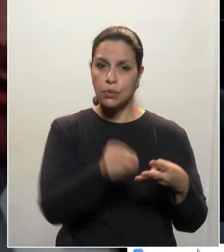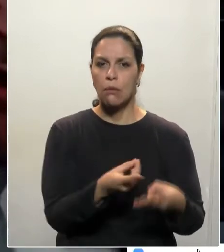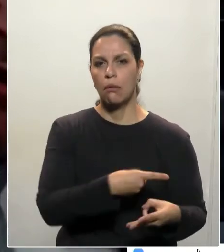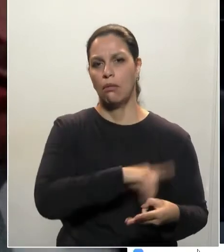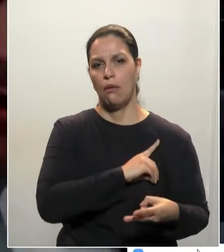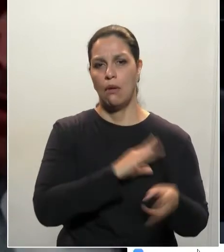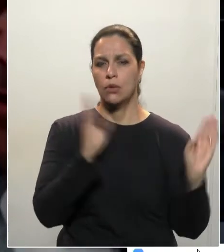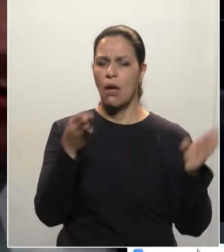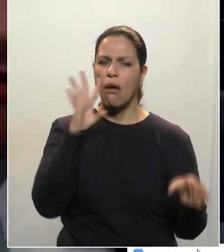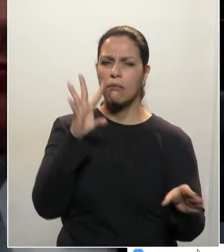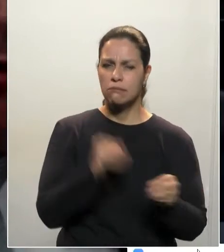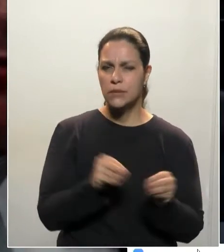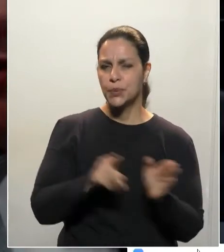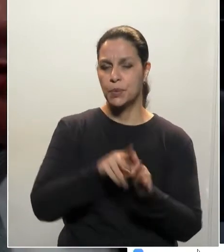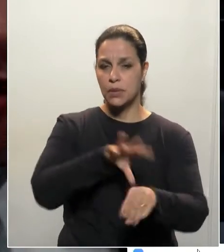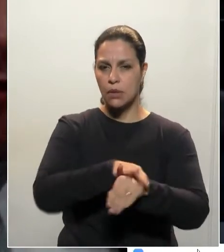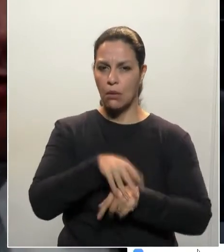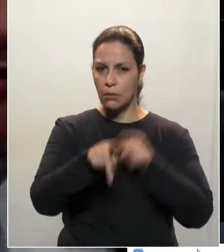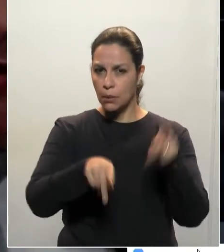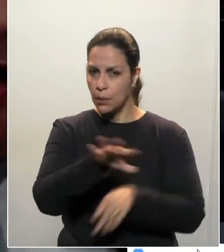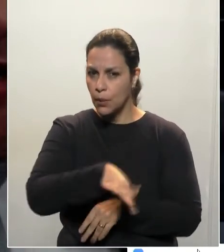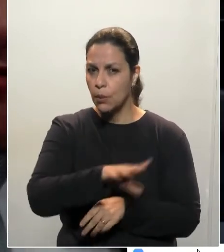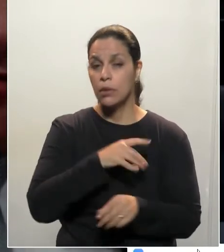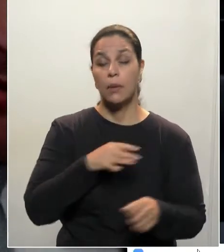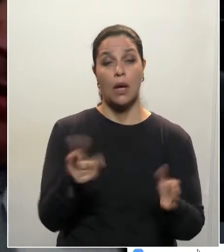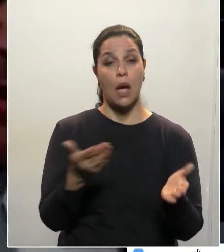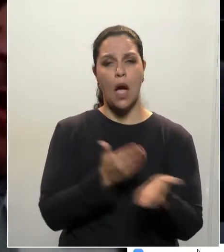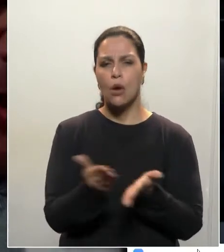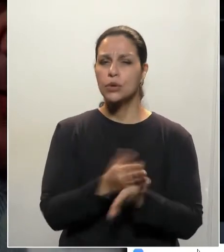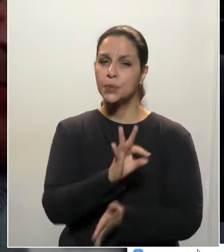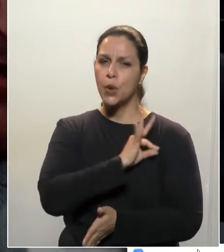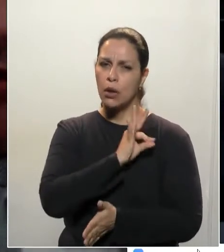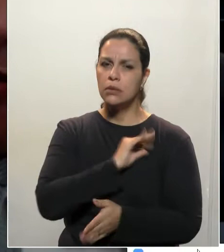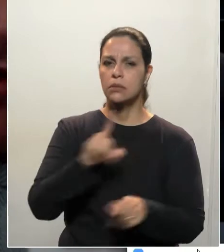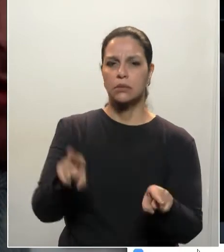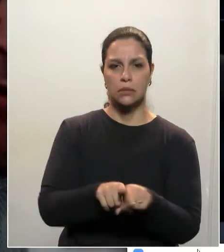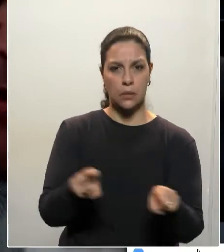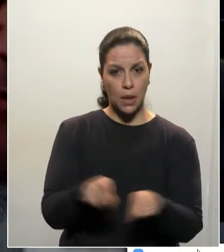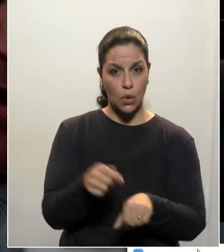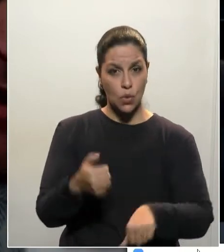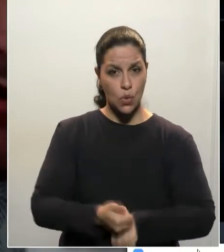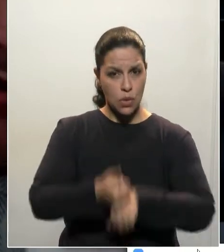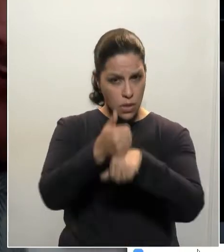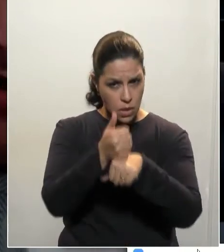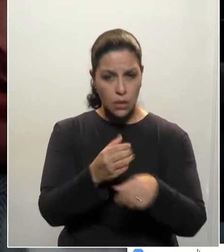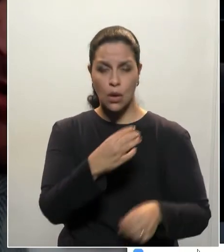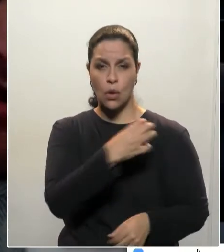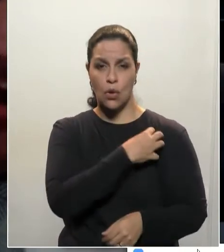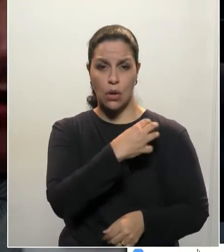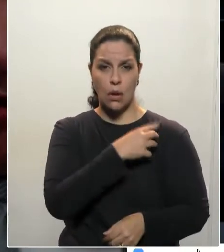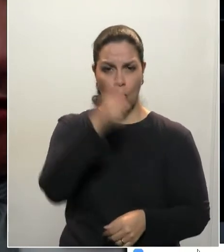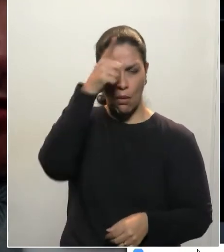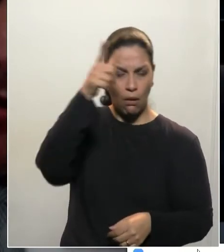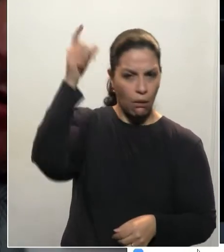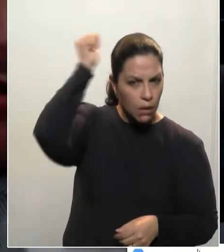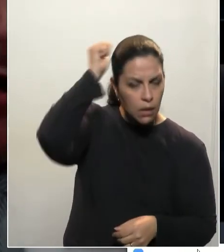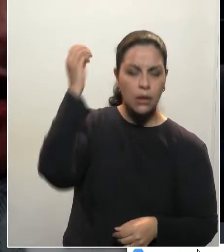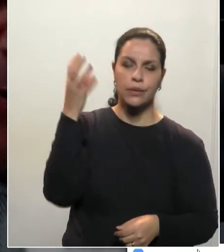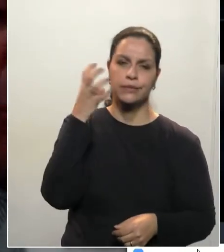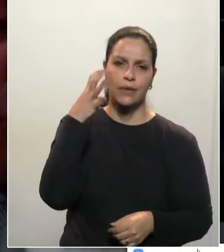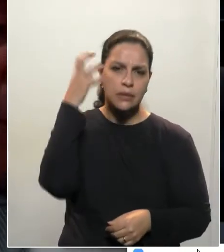os que entendem ainda a segurança pública, os nossos policiais, né, o presidente da comissão, o coronel Uri, o coronacistine,